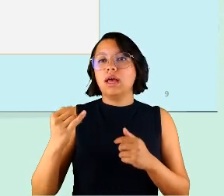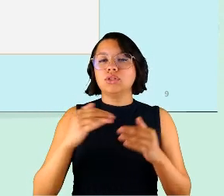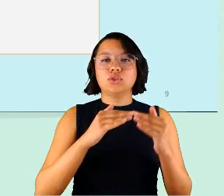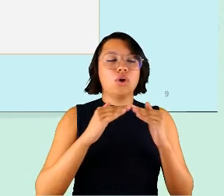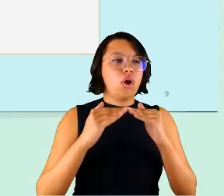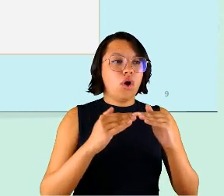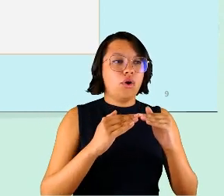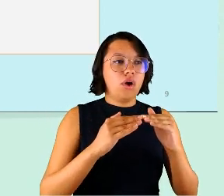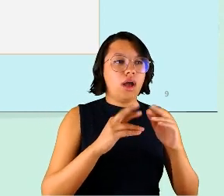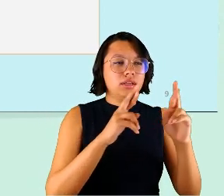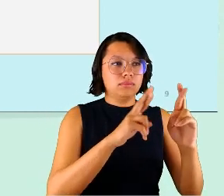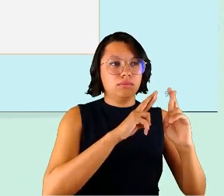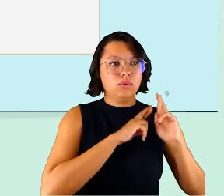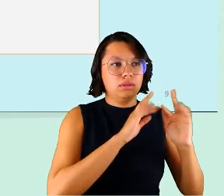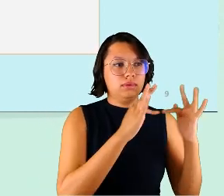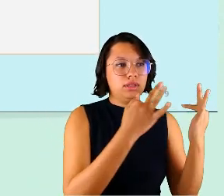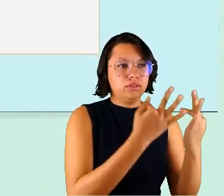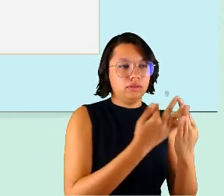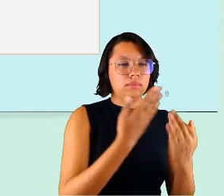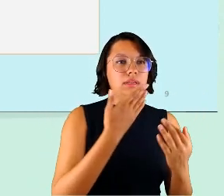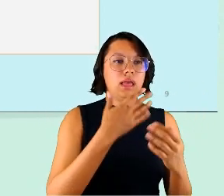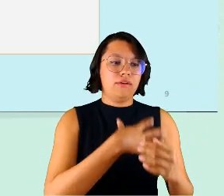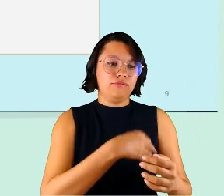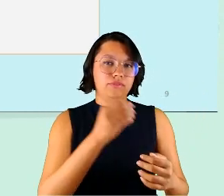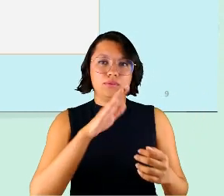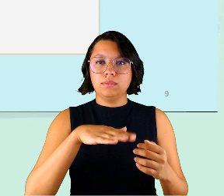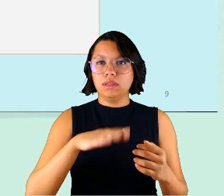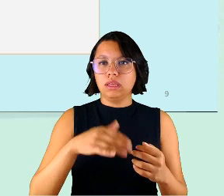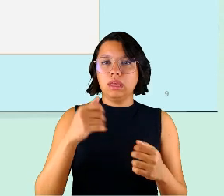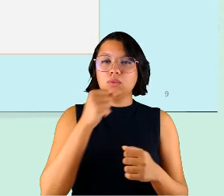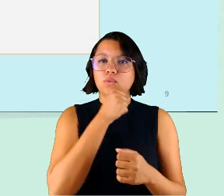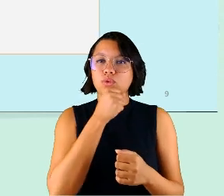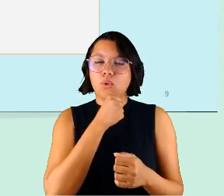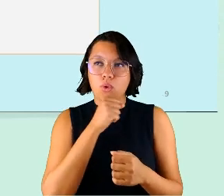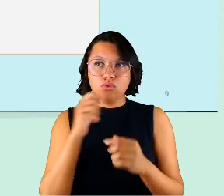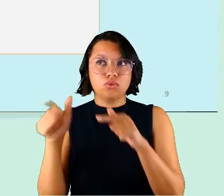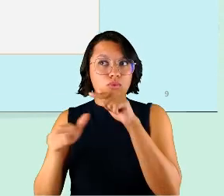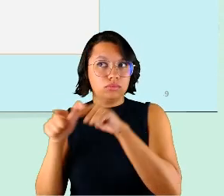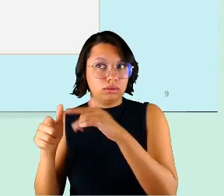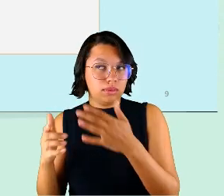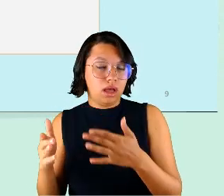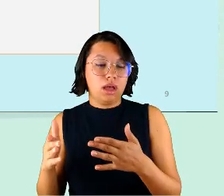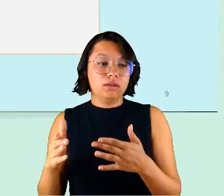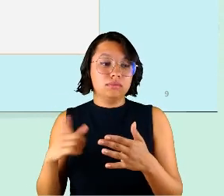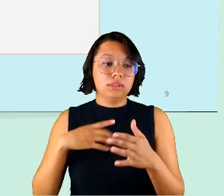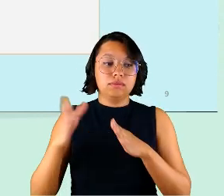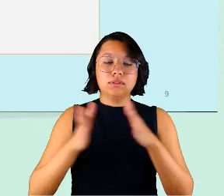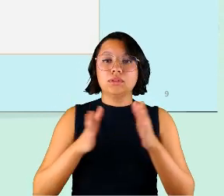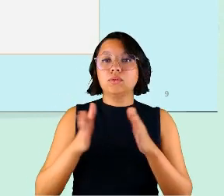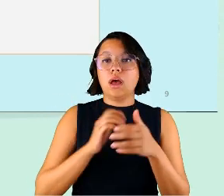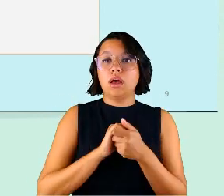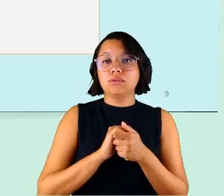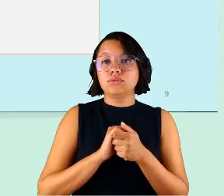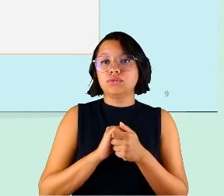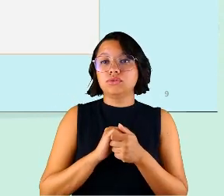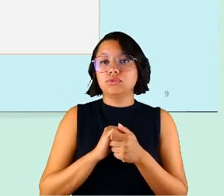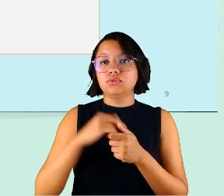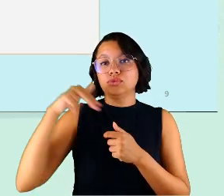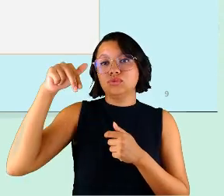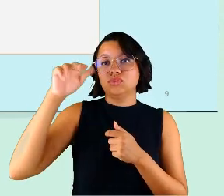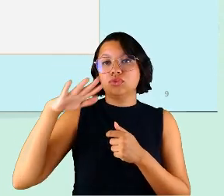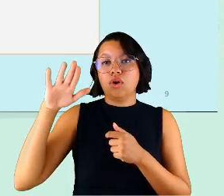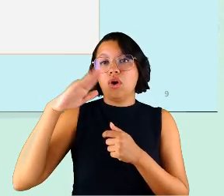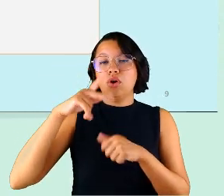responsabilidades familiares filhos pequenos idosos com as de trabalho houve situações no